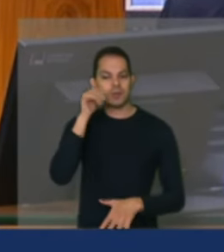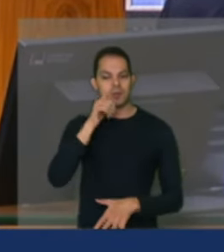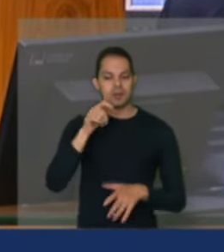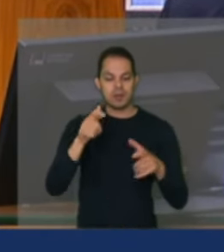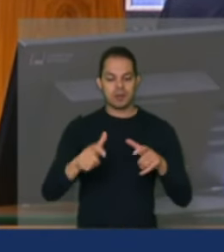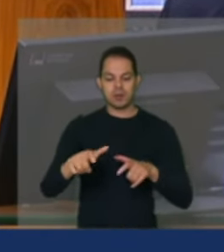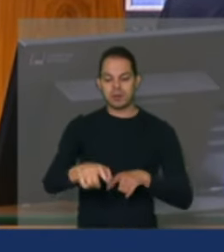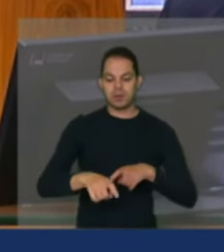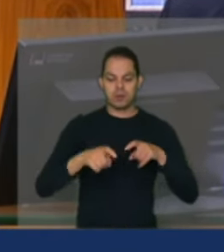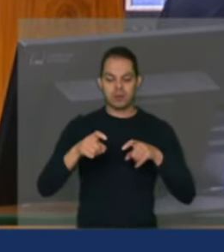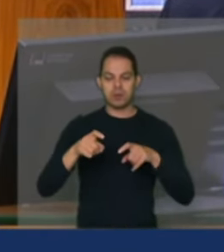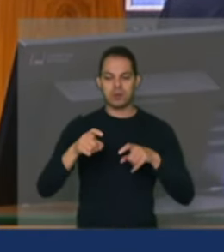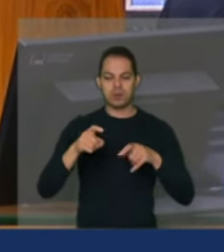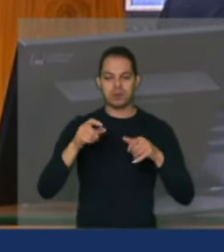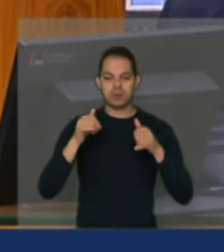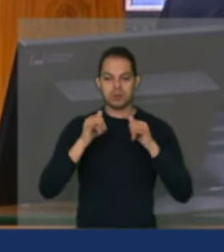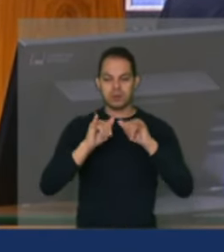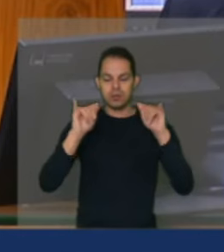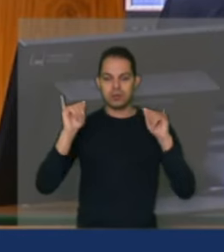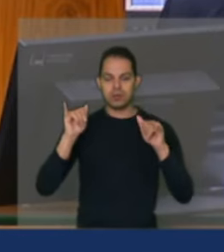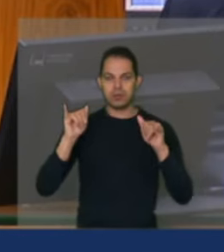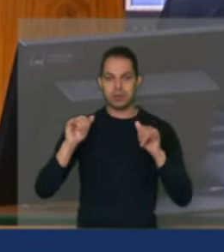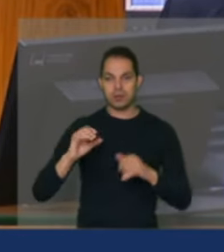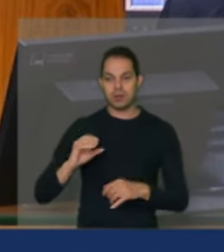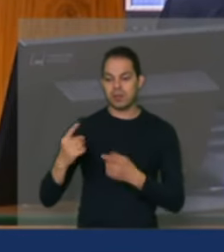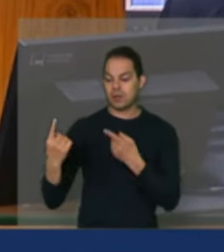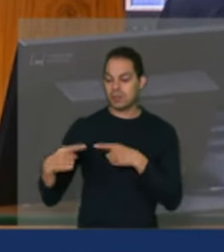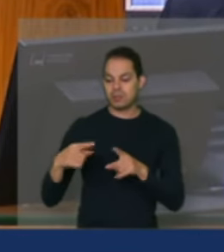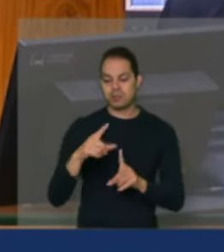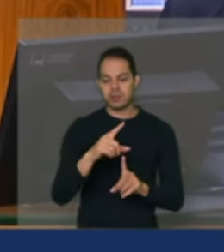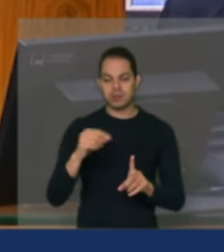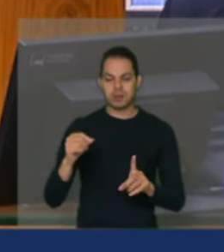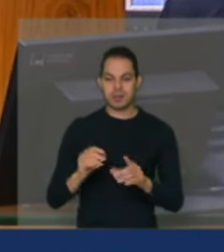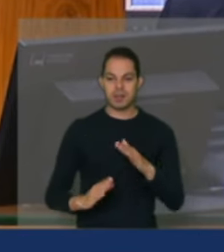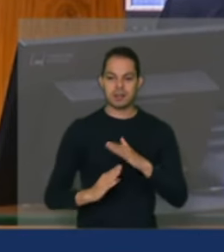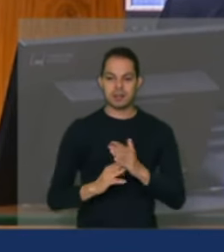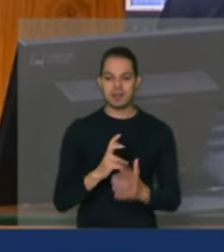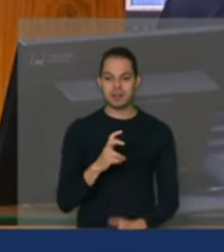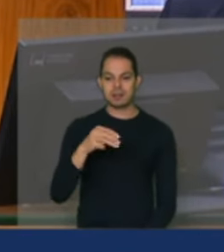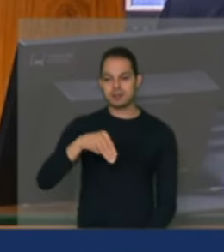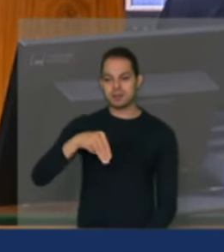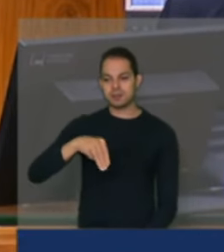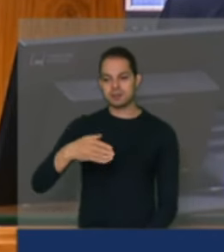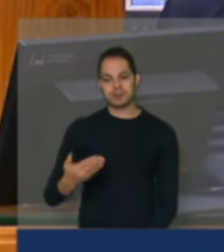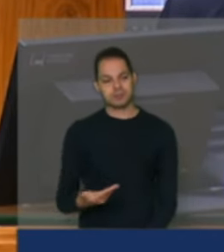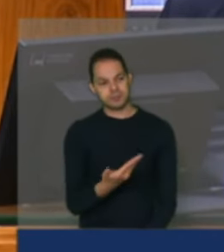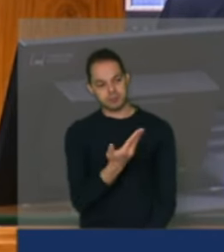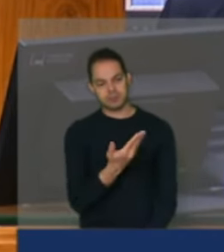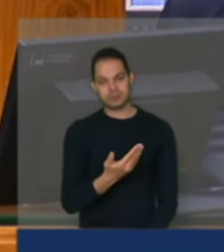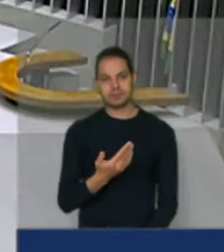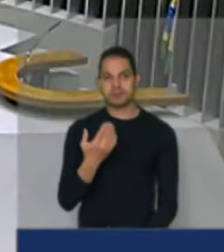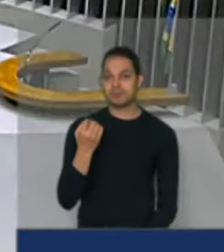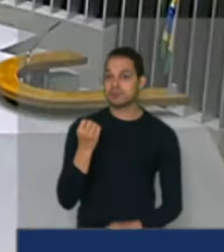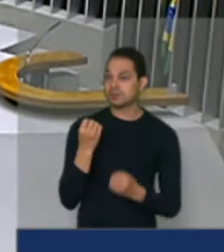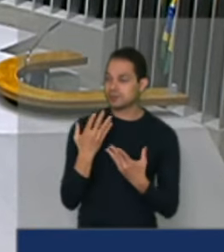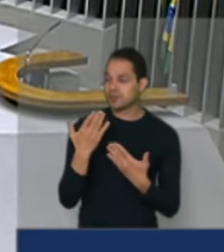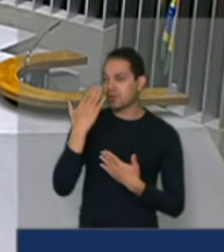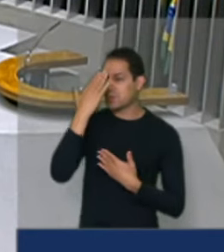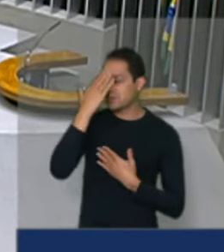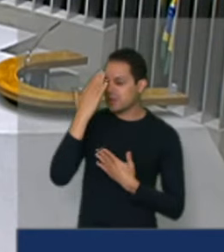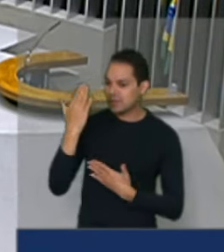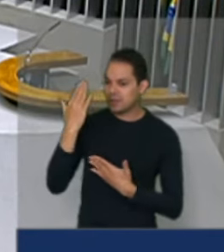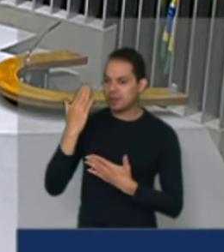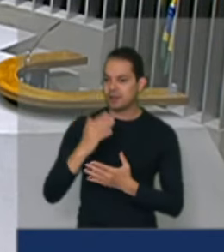indicada pela oposição. Falar pelo tempo de cinco minutos. Muito bem, muito obrigada,